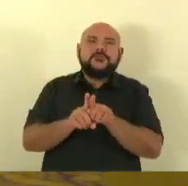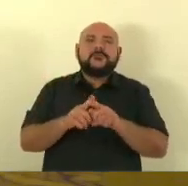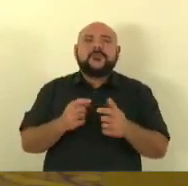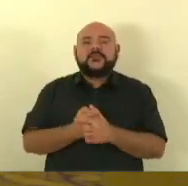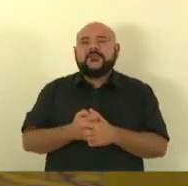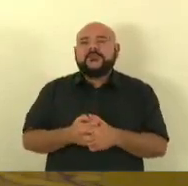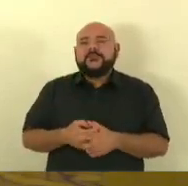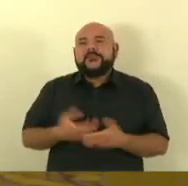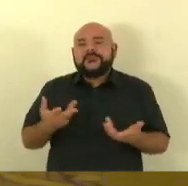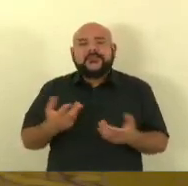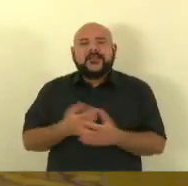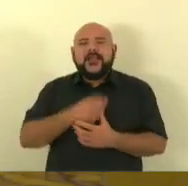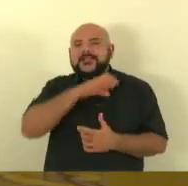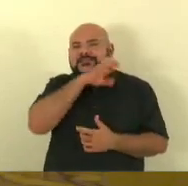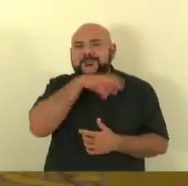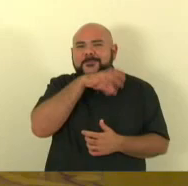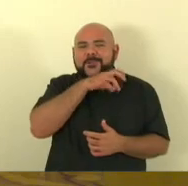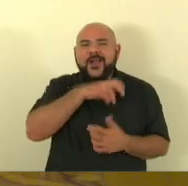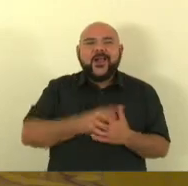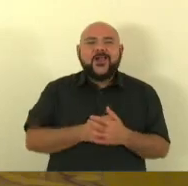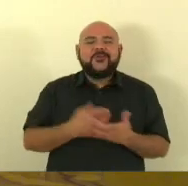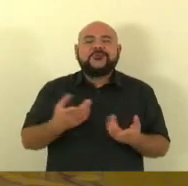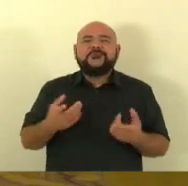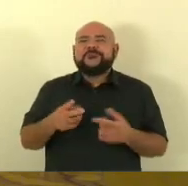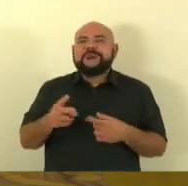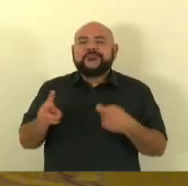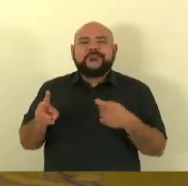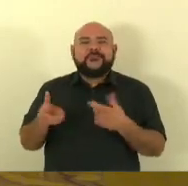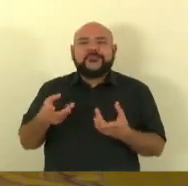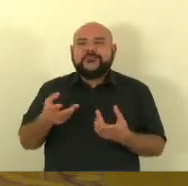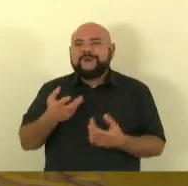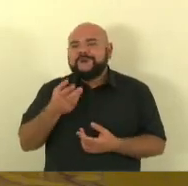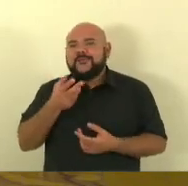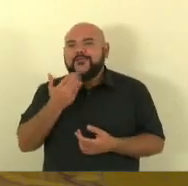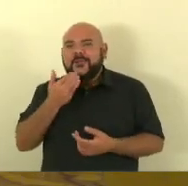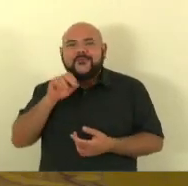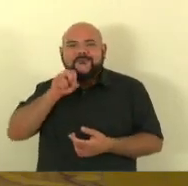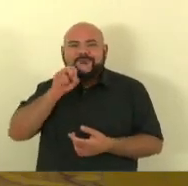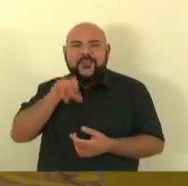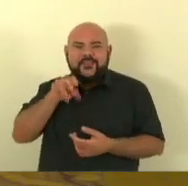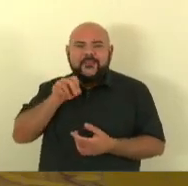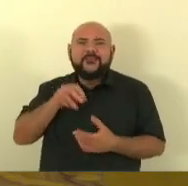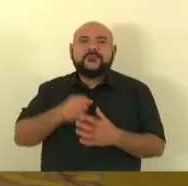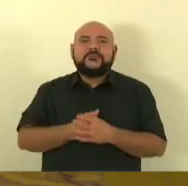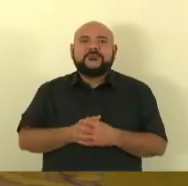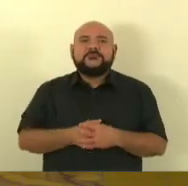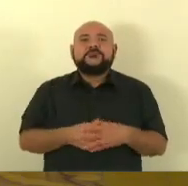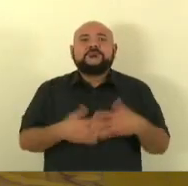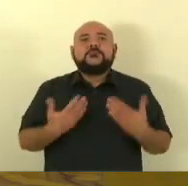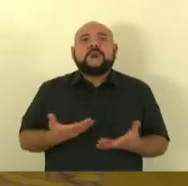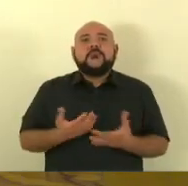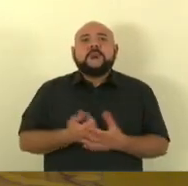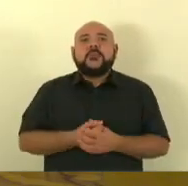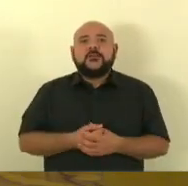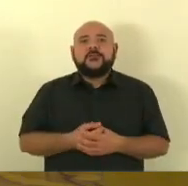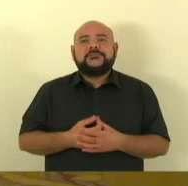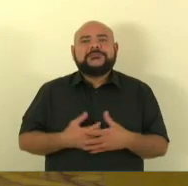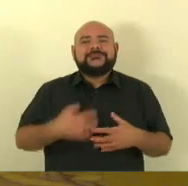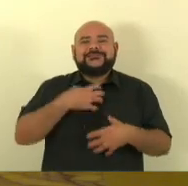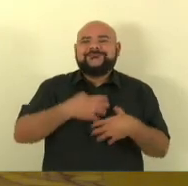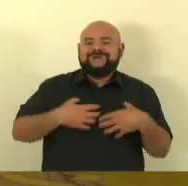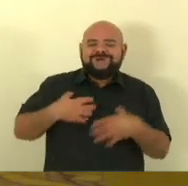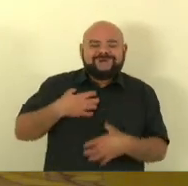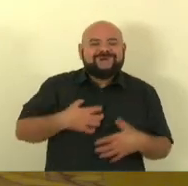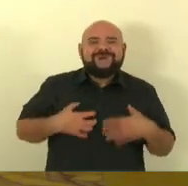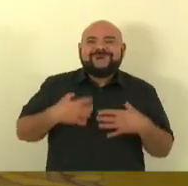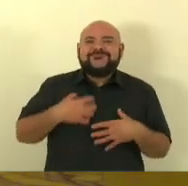animais que tem muita gente ainda que tem a capacidade de fazer isso com um serzinho inocente que acho que incomoda e envenena